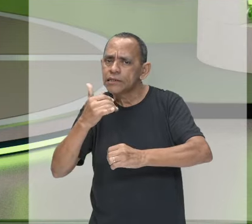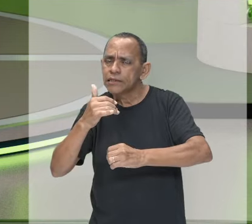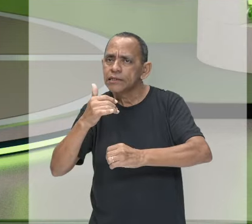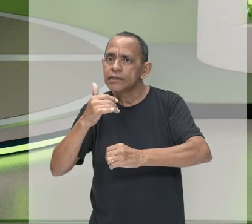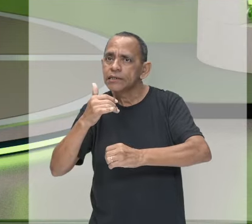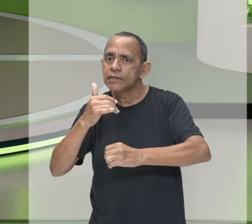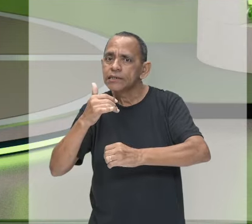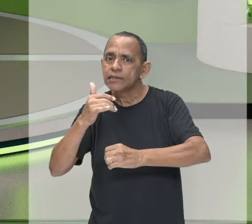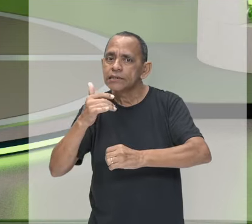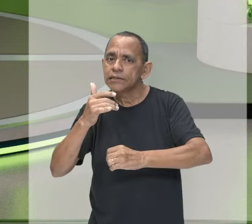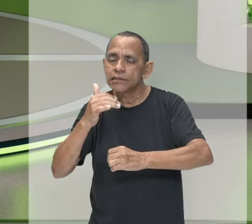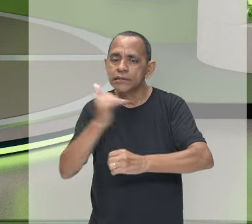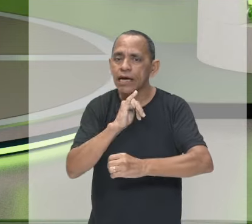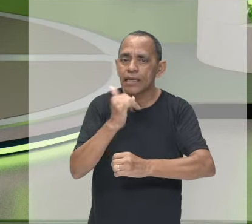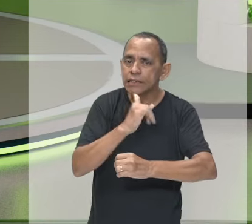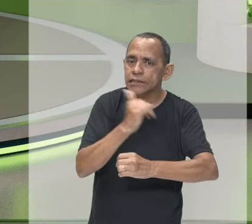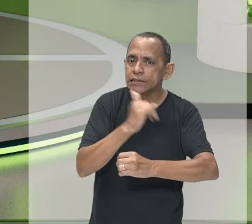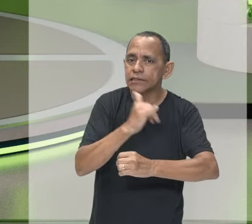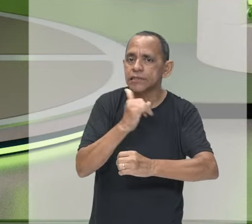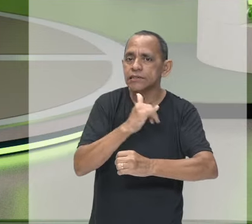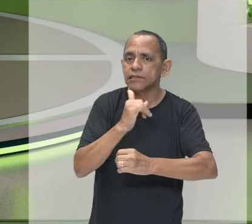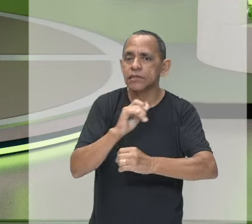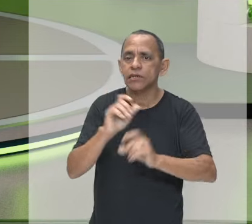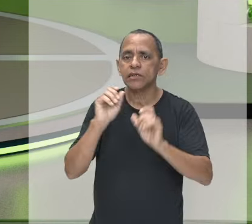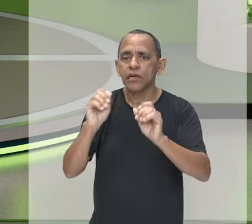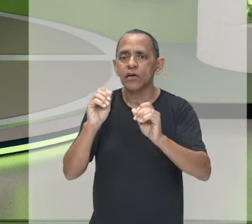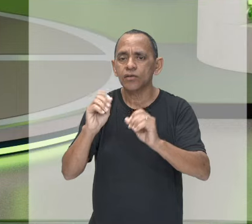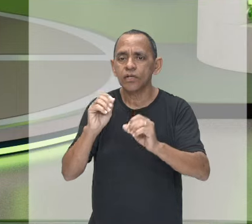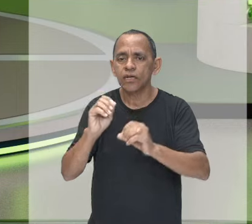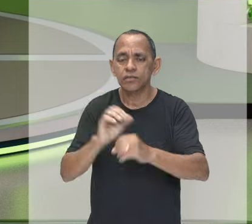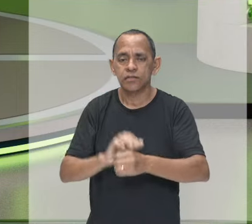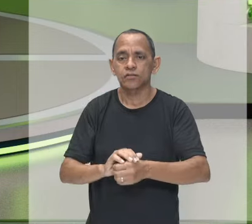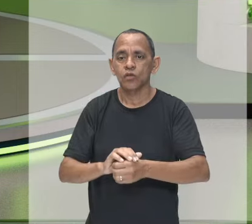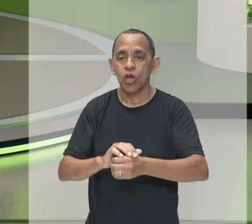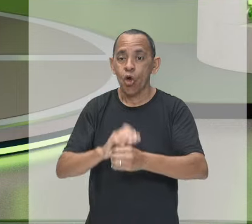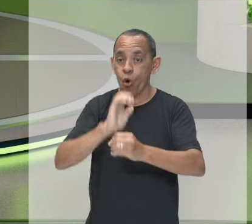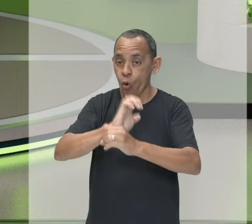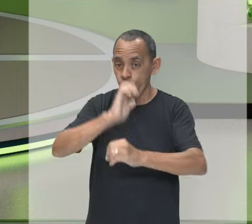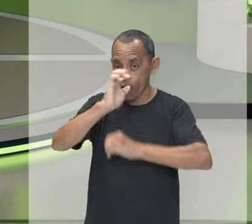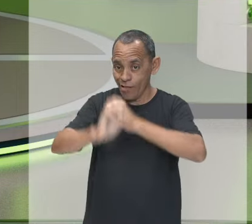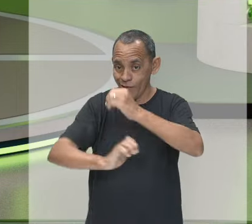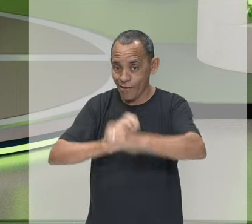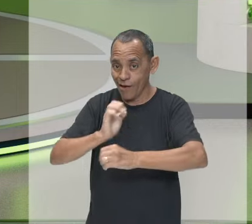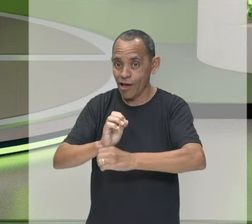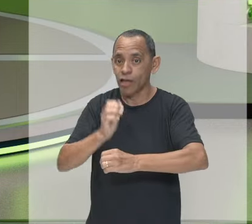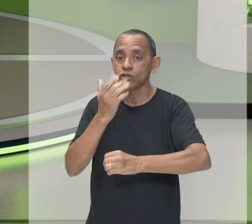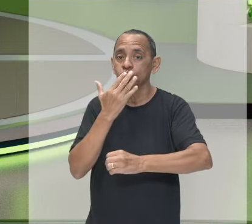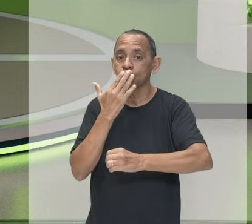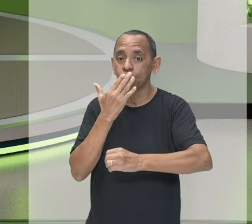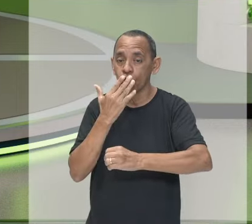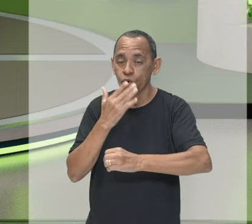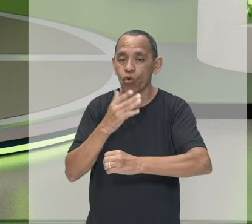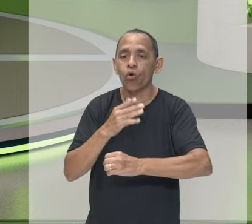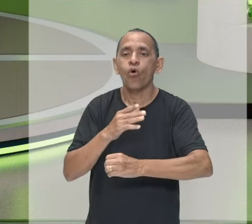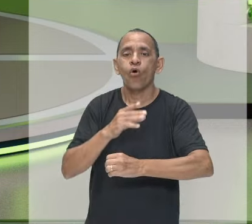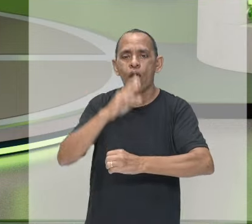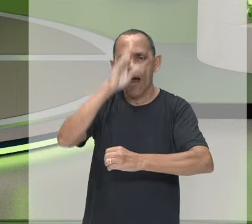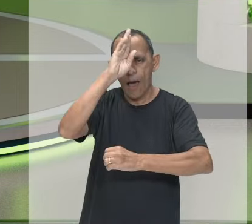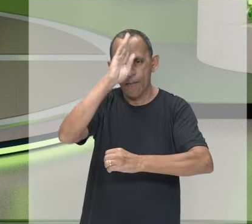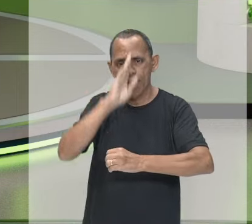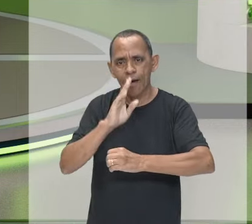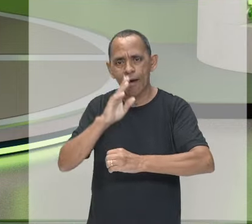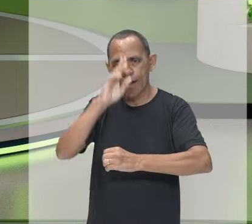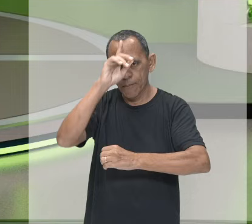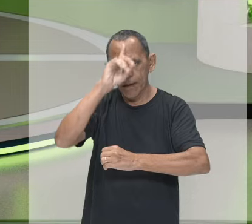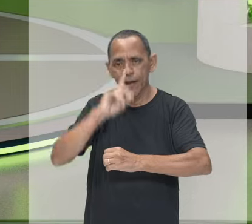como você vê aí, o elétron é o amarelo, o nêutron é o vermelho e